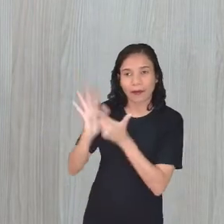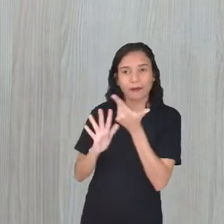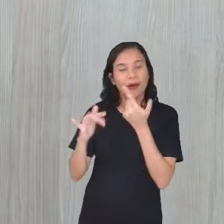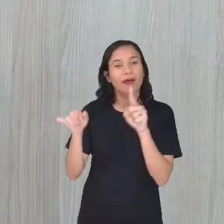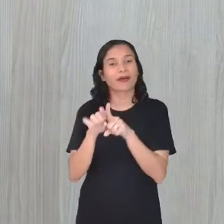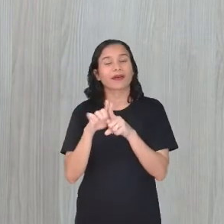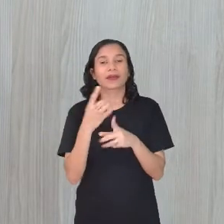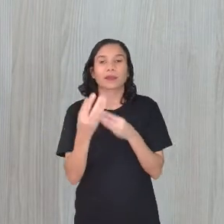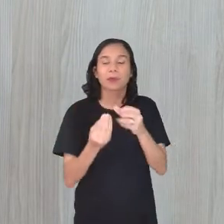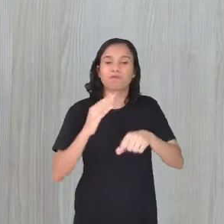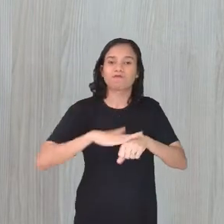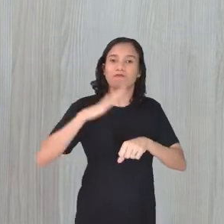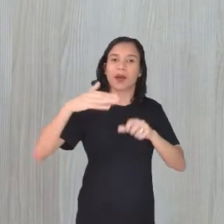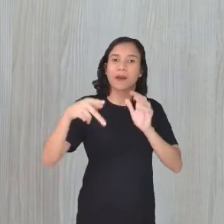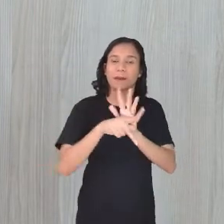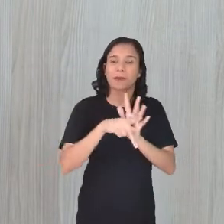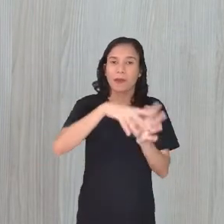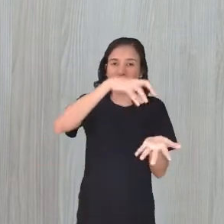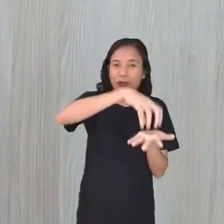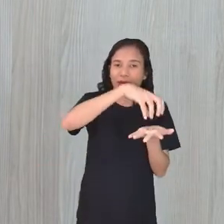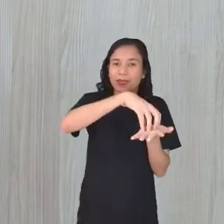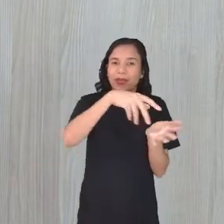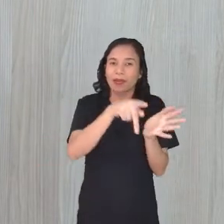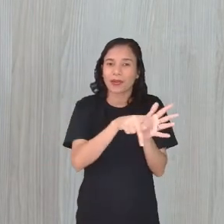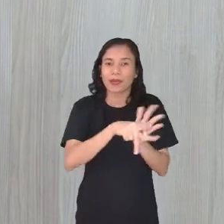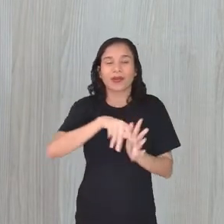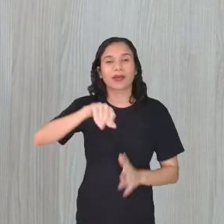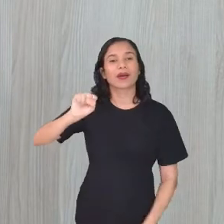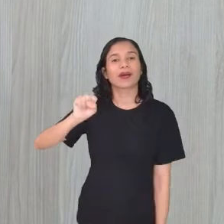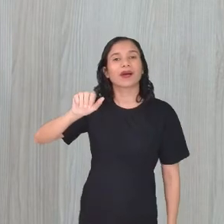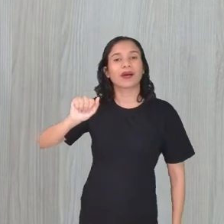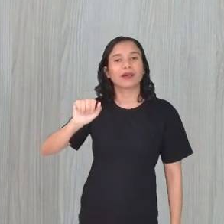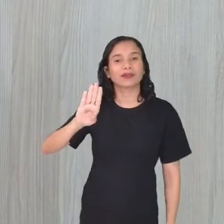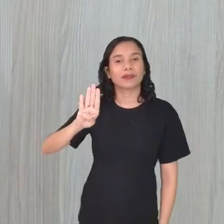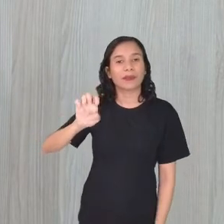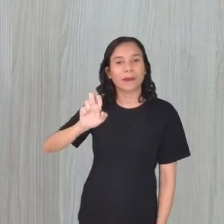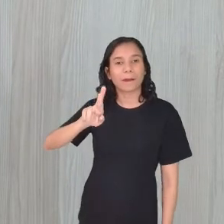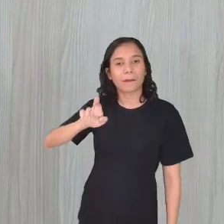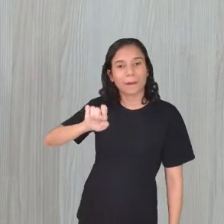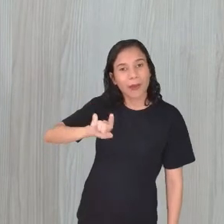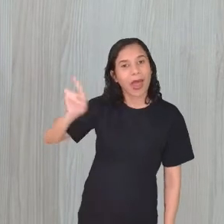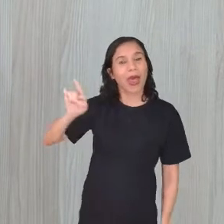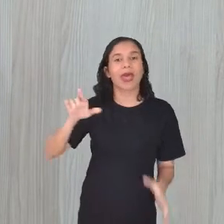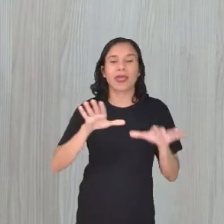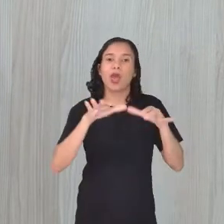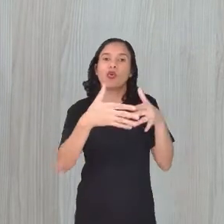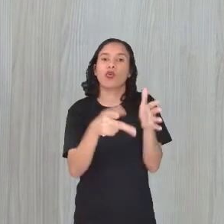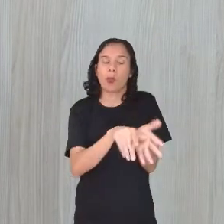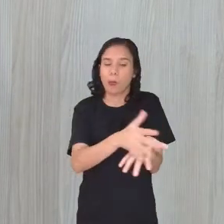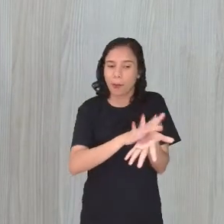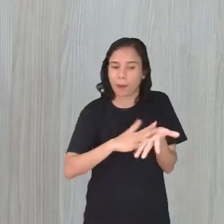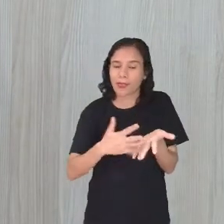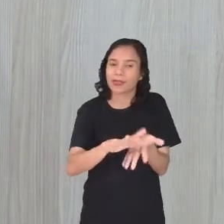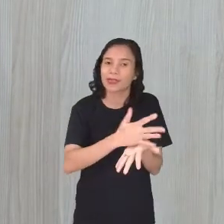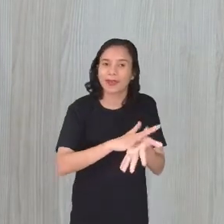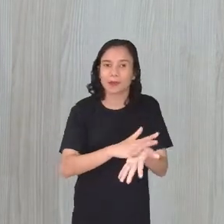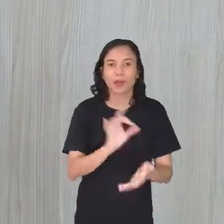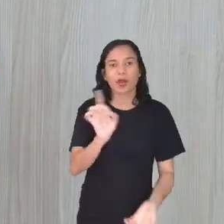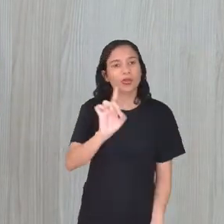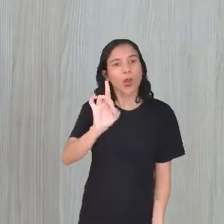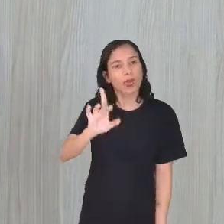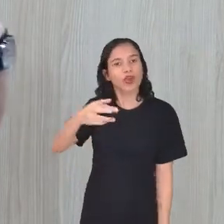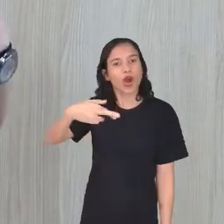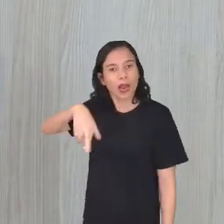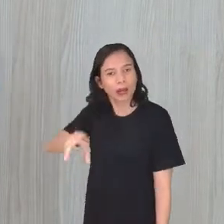é sede, né? De um bloco de samba lá, do Saberé, né? Então, tem isso também, tá, gente? Não só a parte